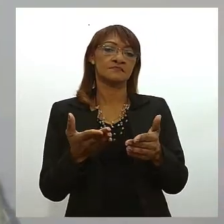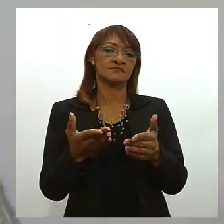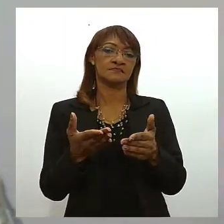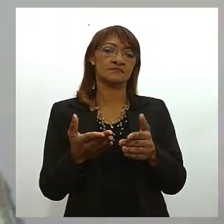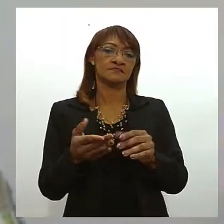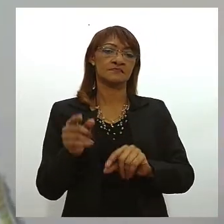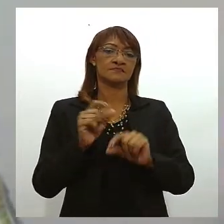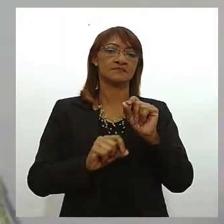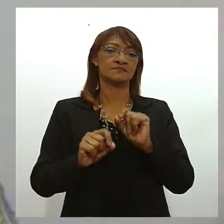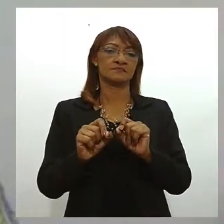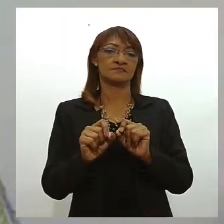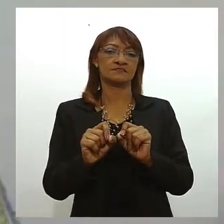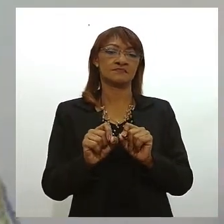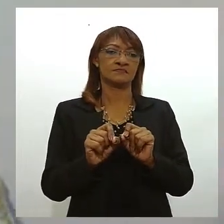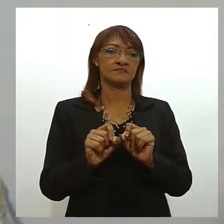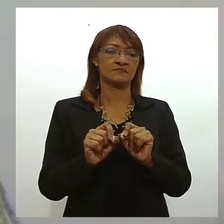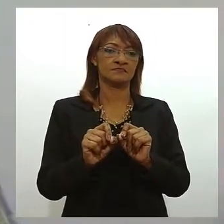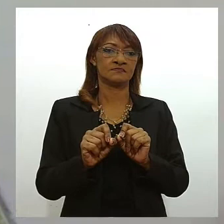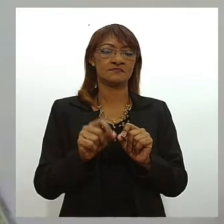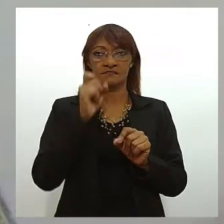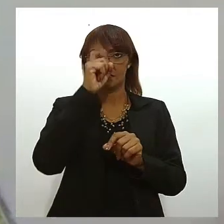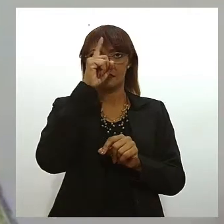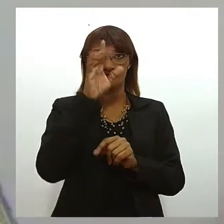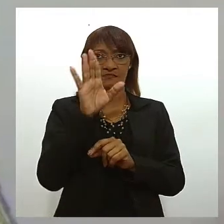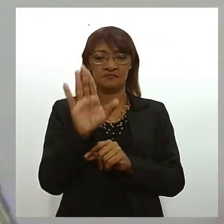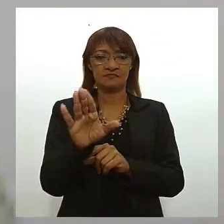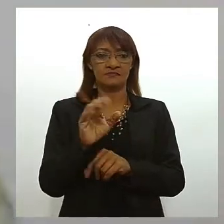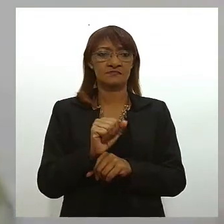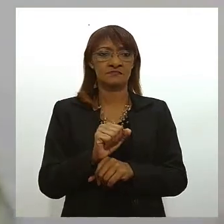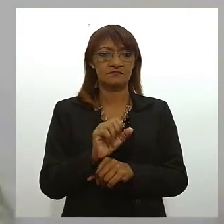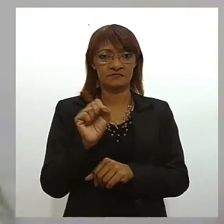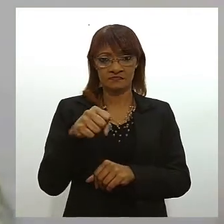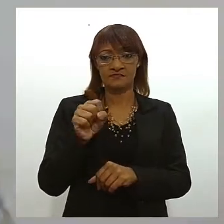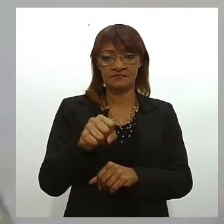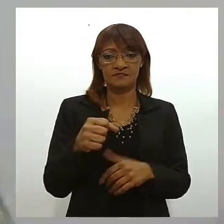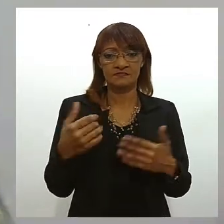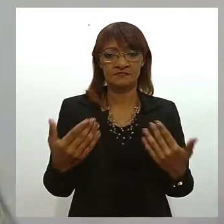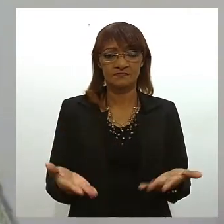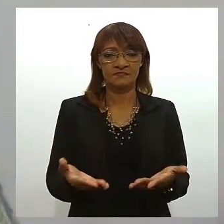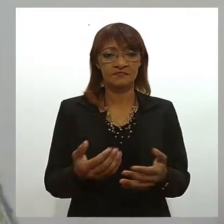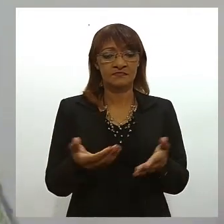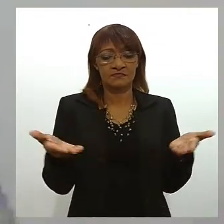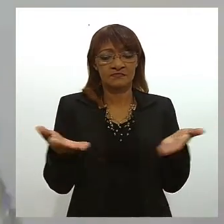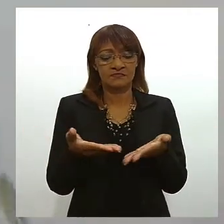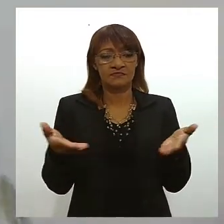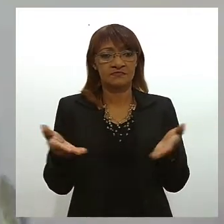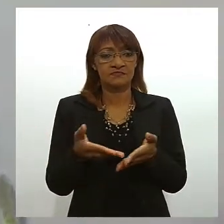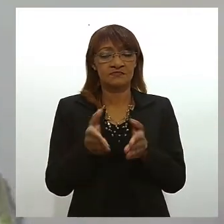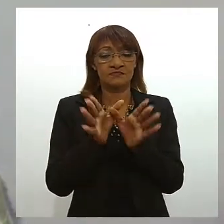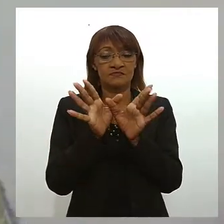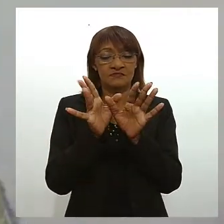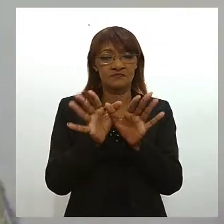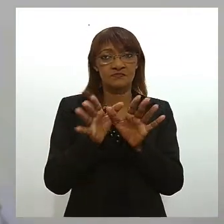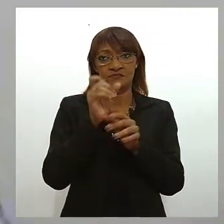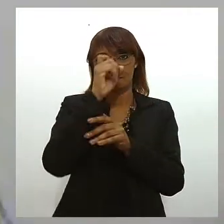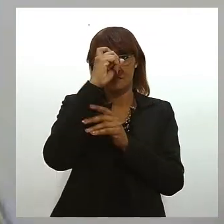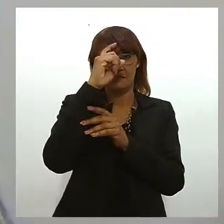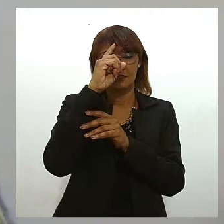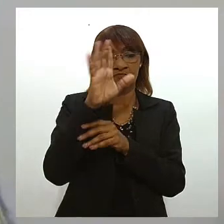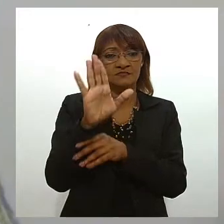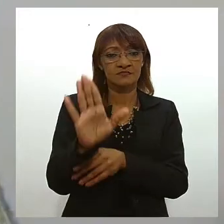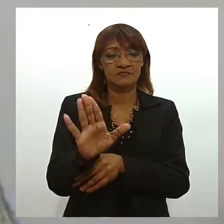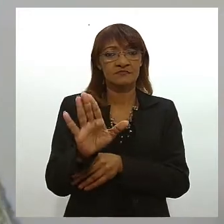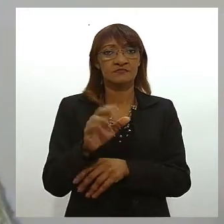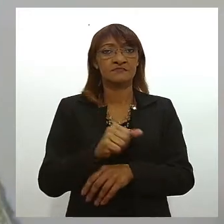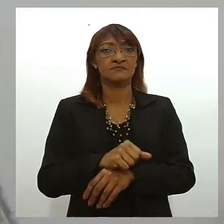que buscam acreditação hospitalar, eles têm um núcleo de segurança instituído. Então, o hospital de cirurgia, como ela busca a qualidade do seu serviço,